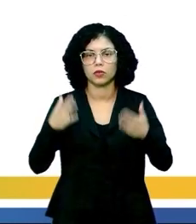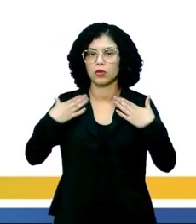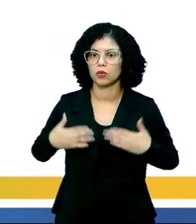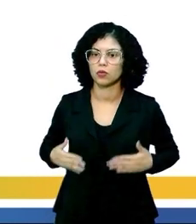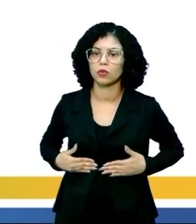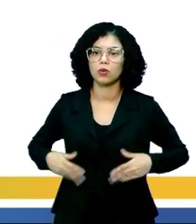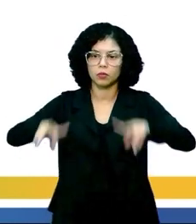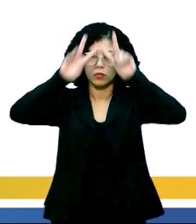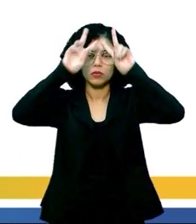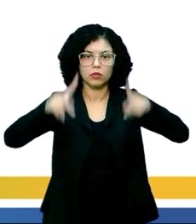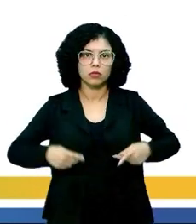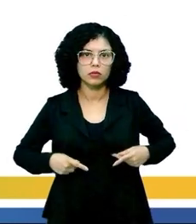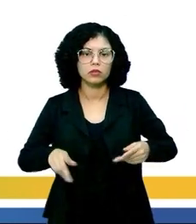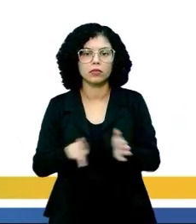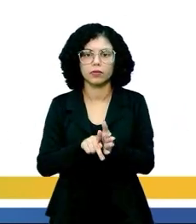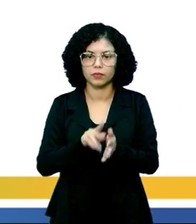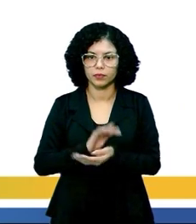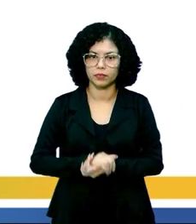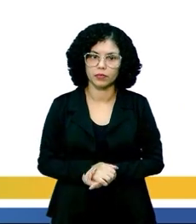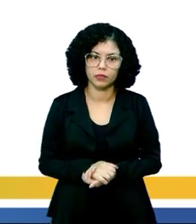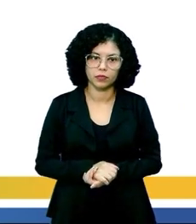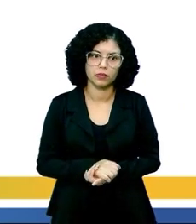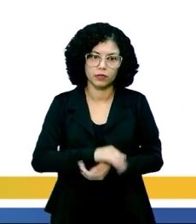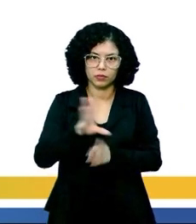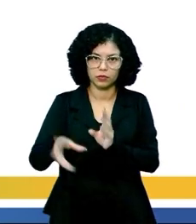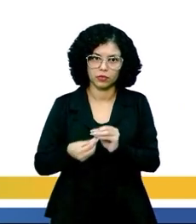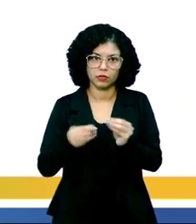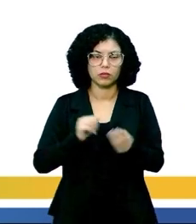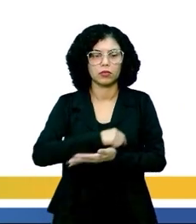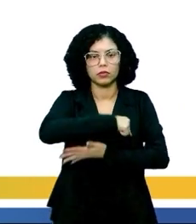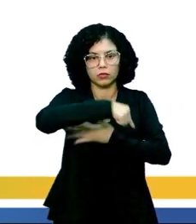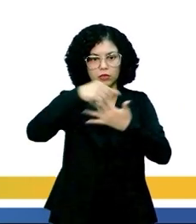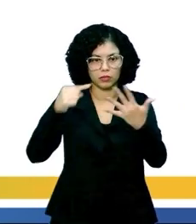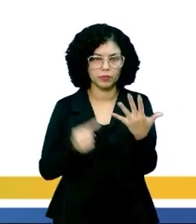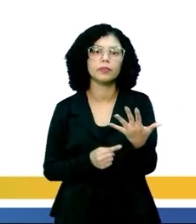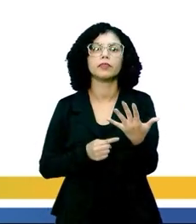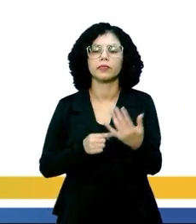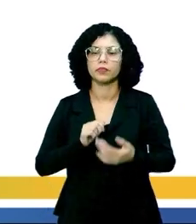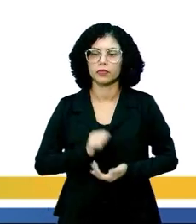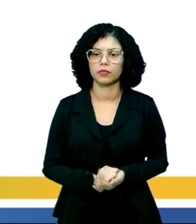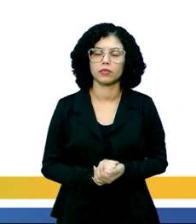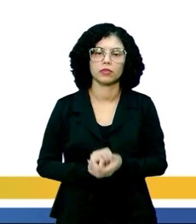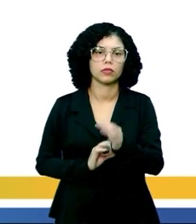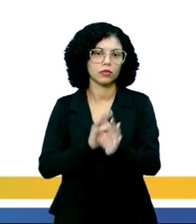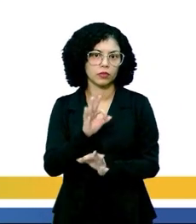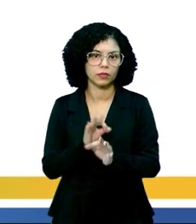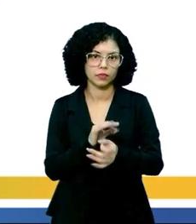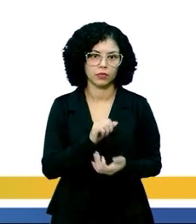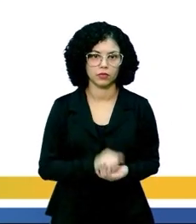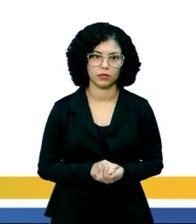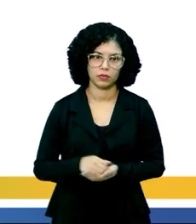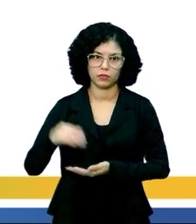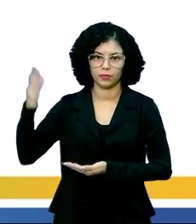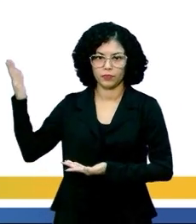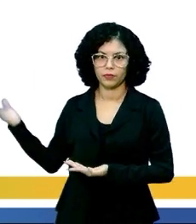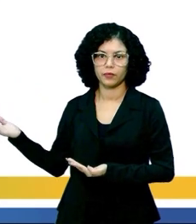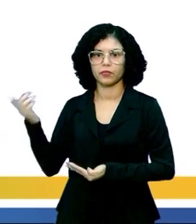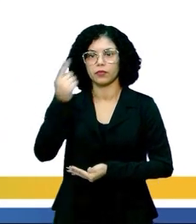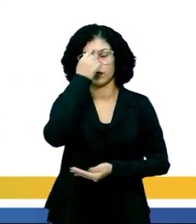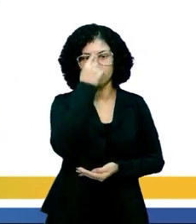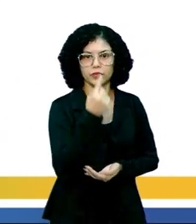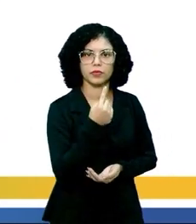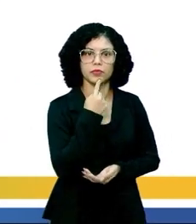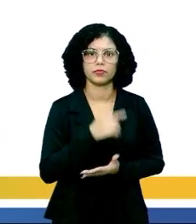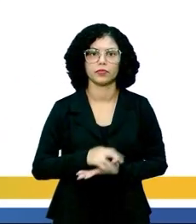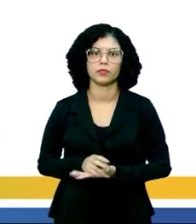o ser humano em si, por completo. Tá? Então, esses aí são os níveis de organização. Tá aqui a imagem pra